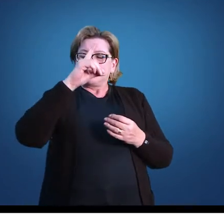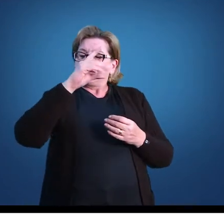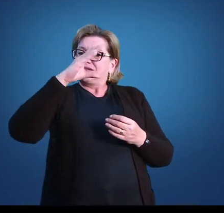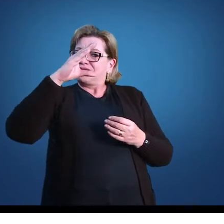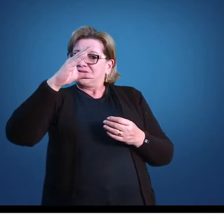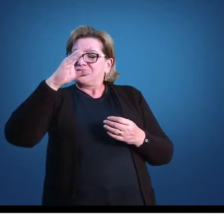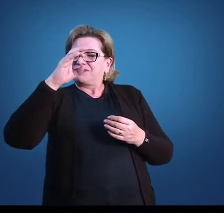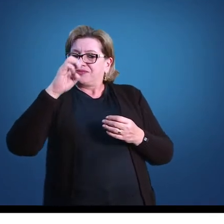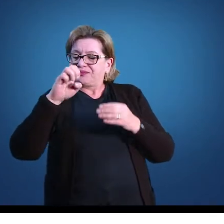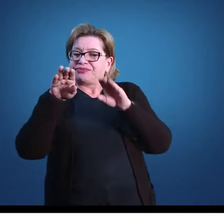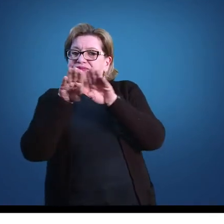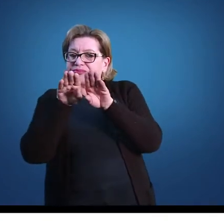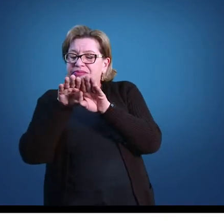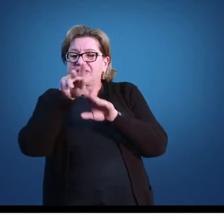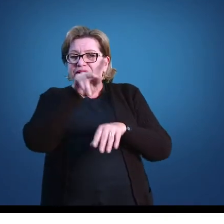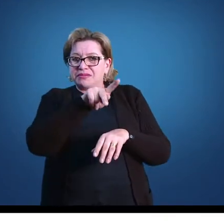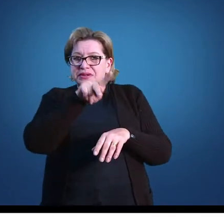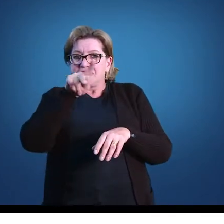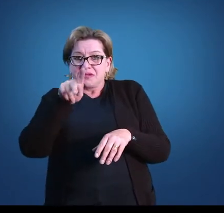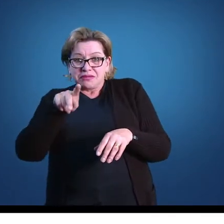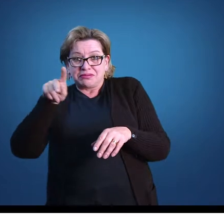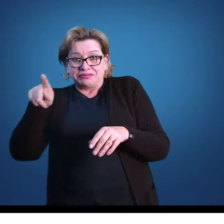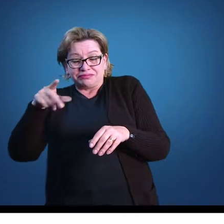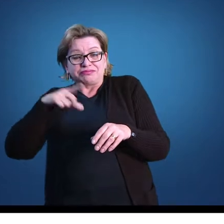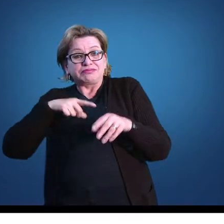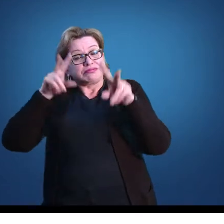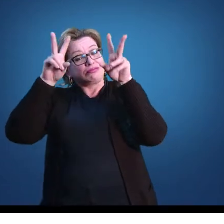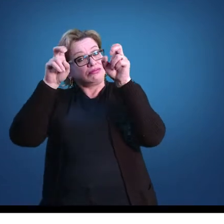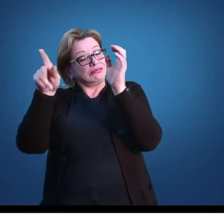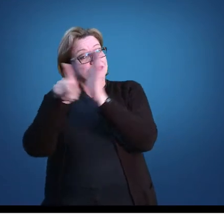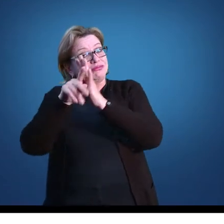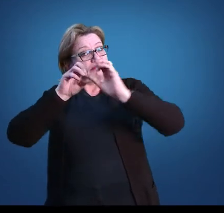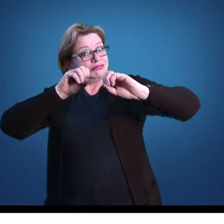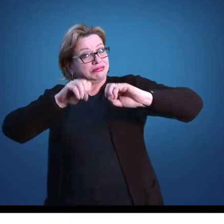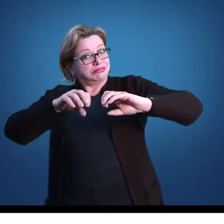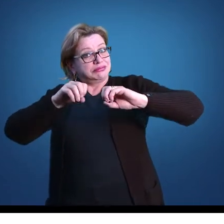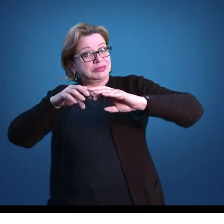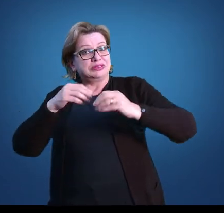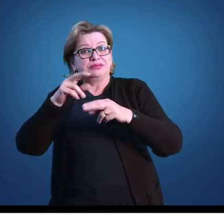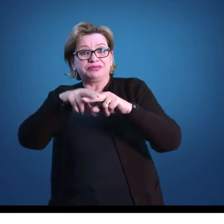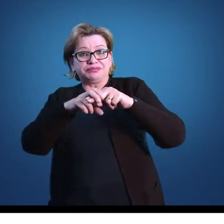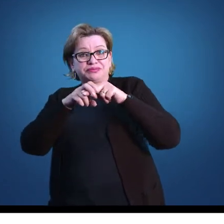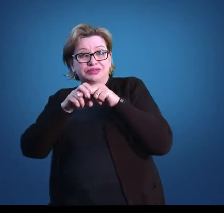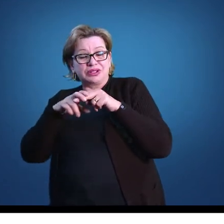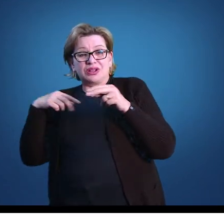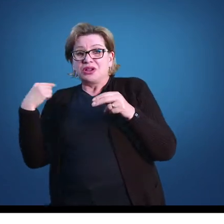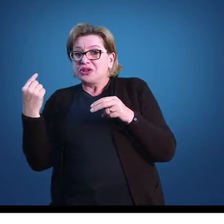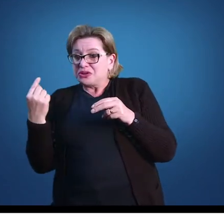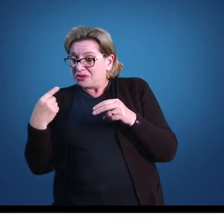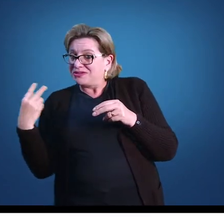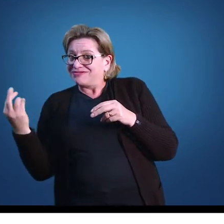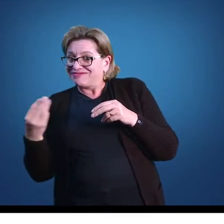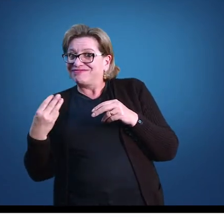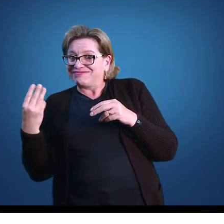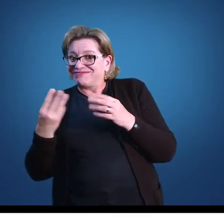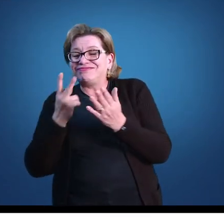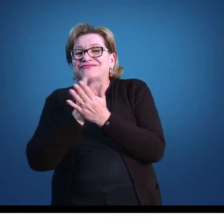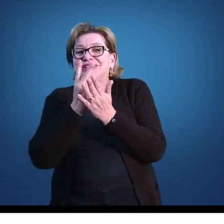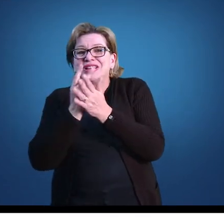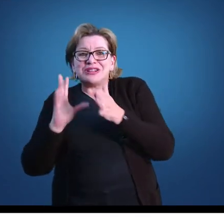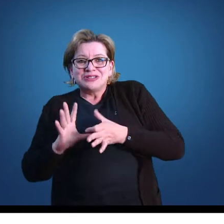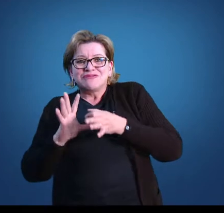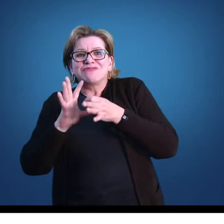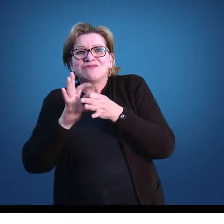dentro desse contexto, nós temos conteúdos a serem trabalhados, então, por isso que nós optamos por sempre realizar esse